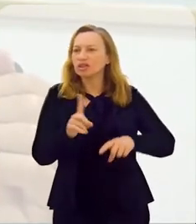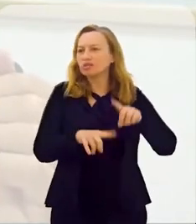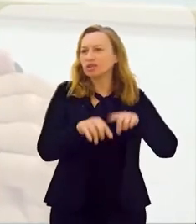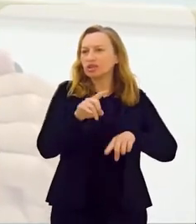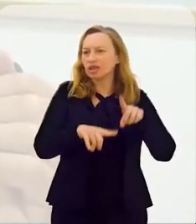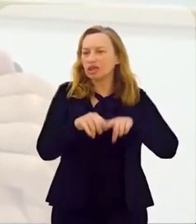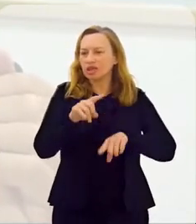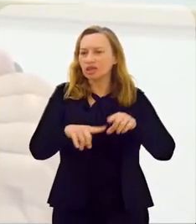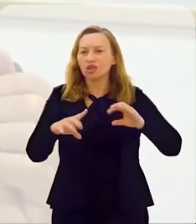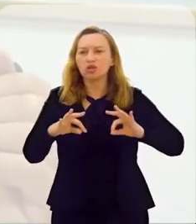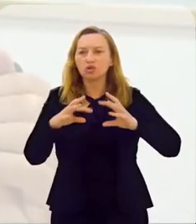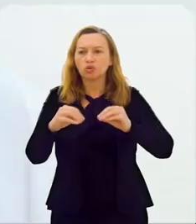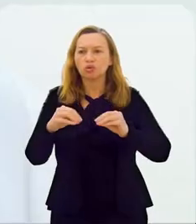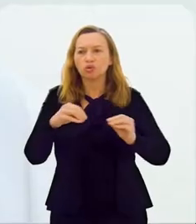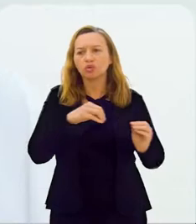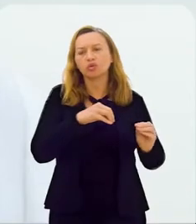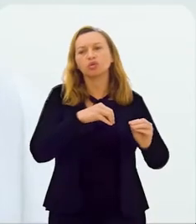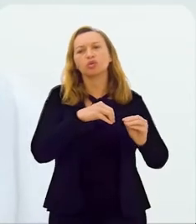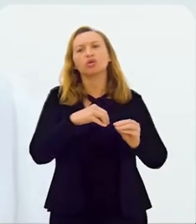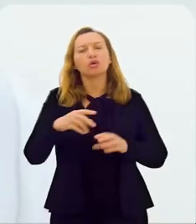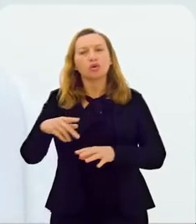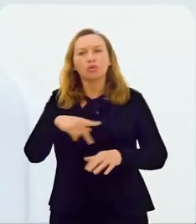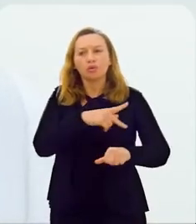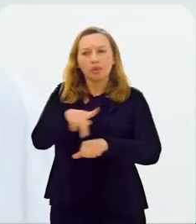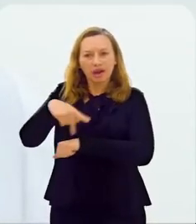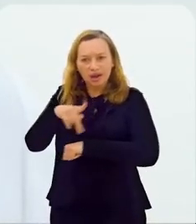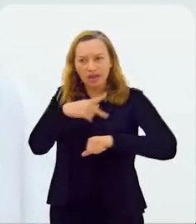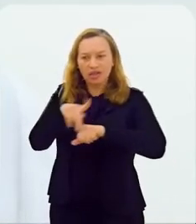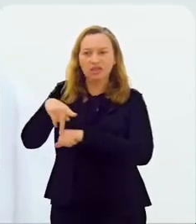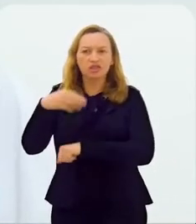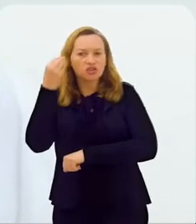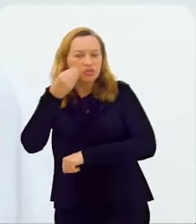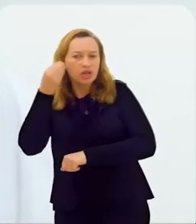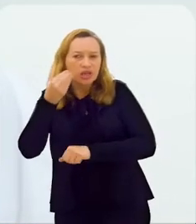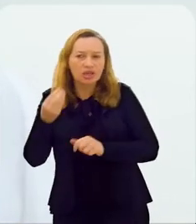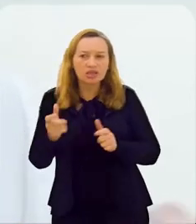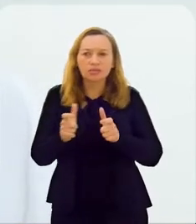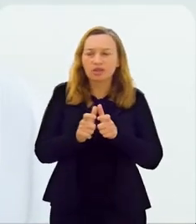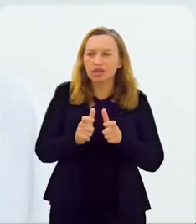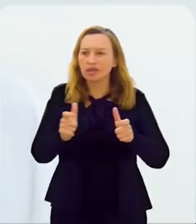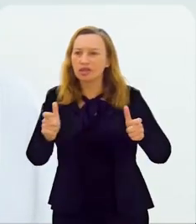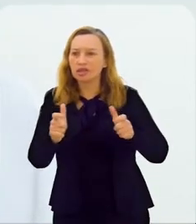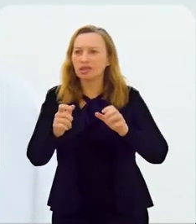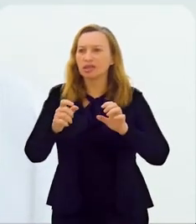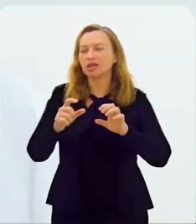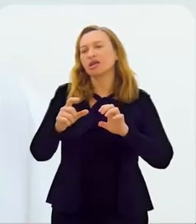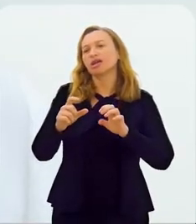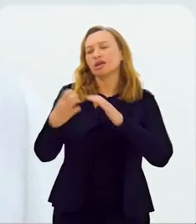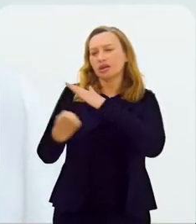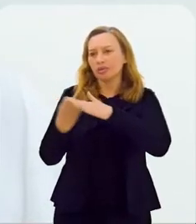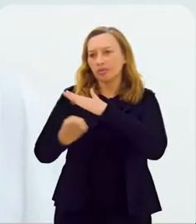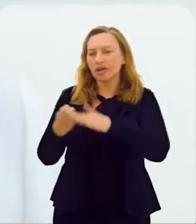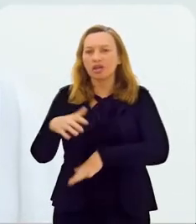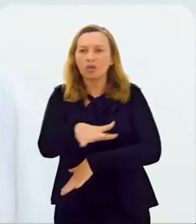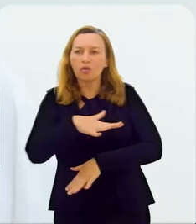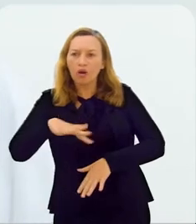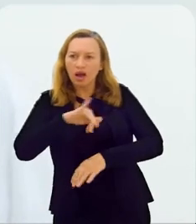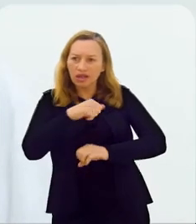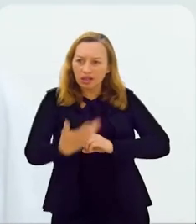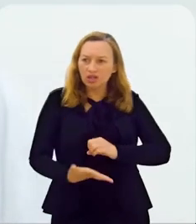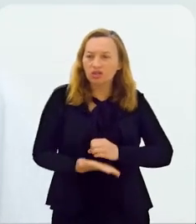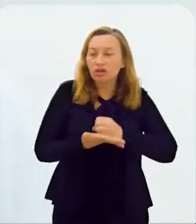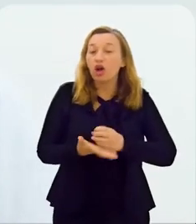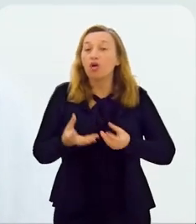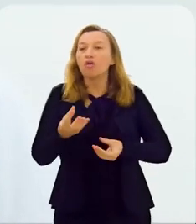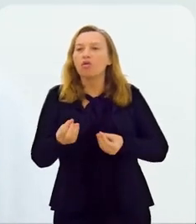você falou da quantidade de material à disposição de todo o país, das experiências, tanto das pequenas empresas quanto dos